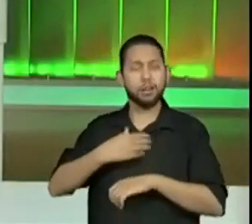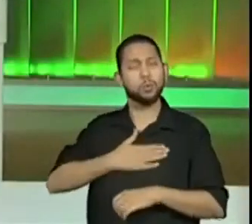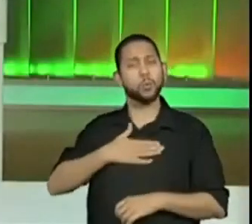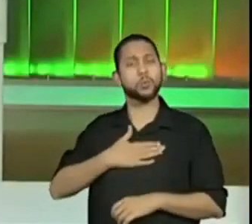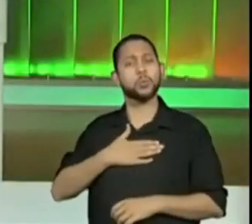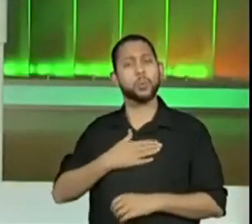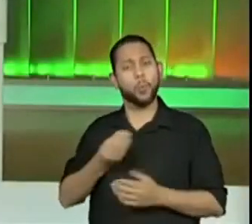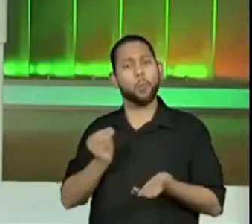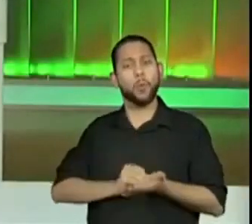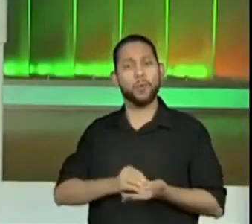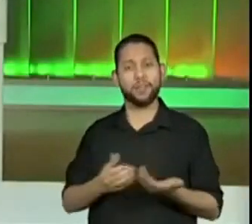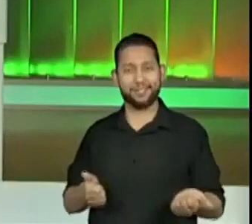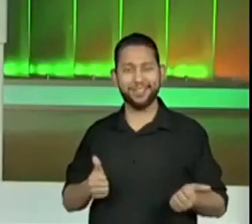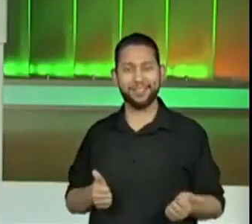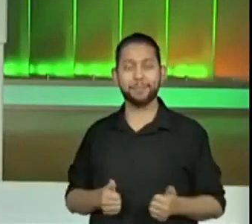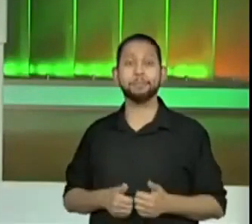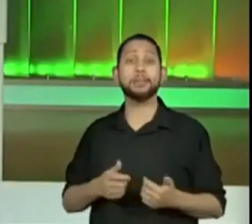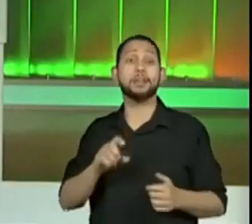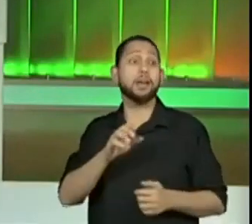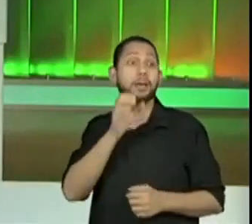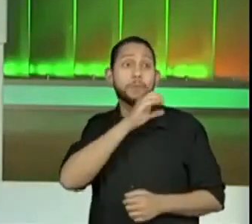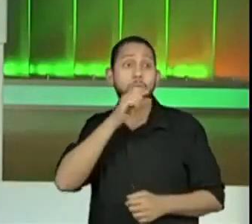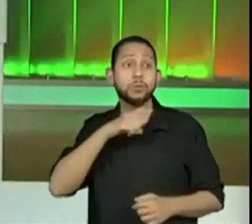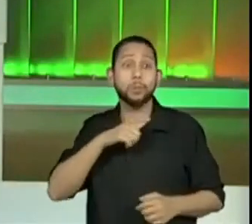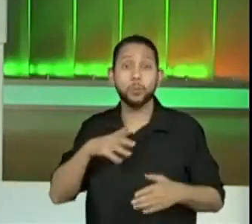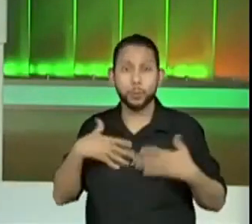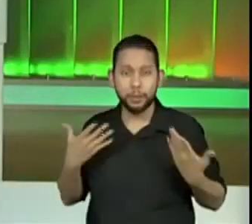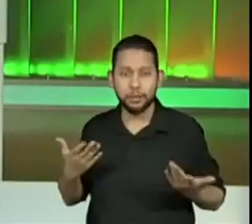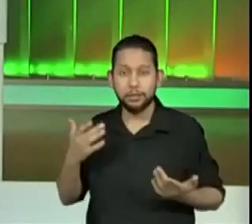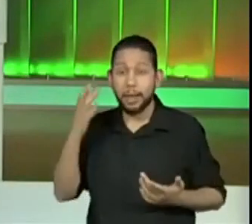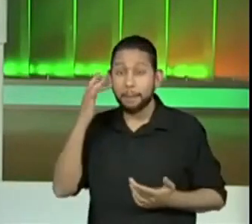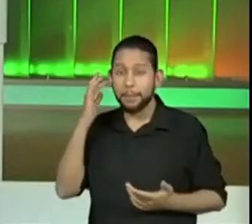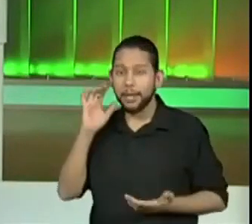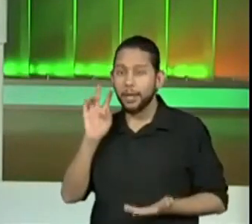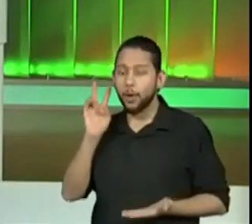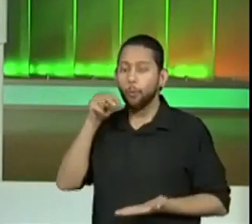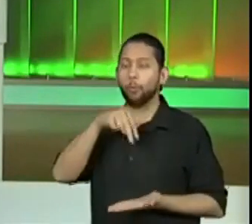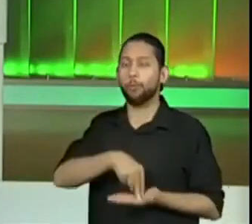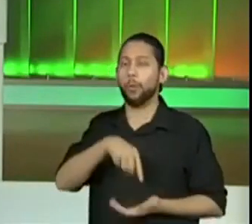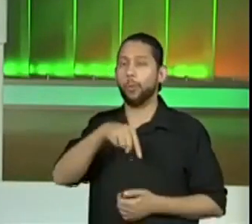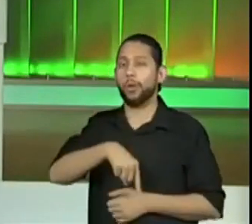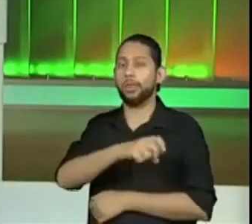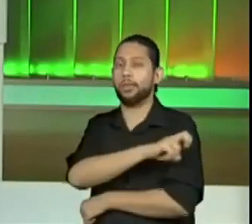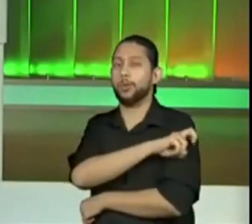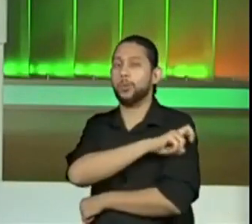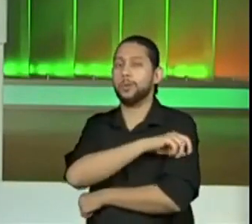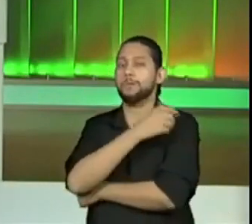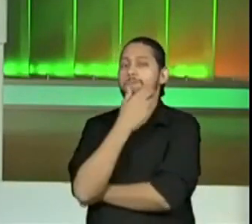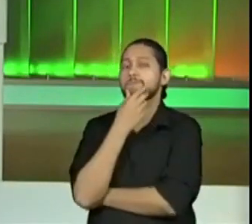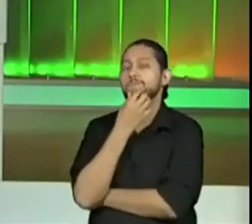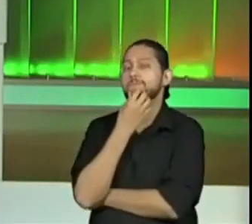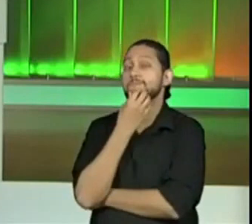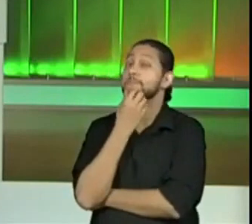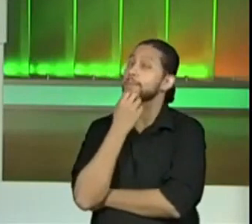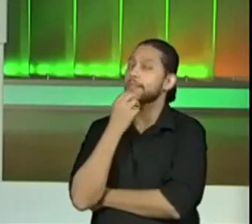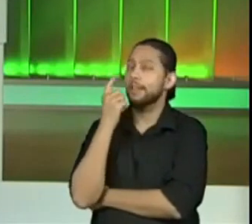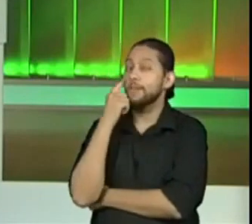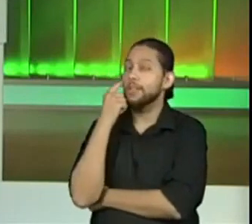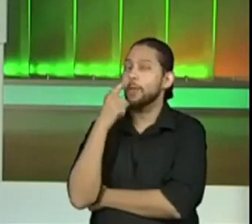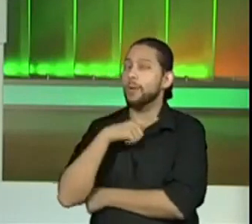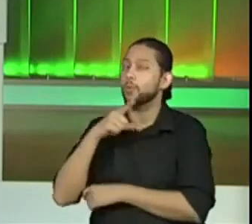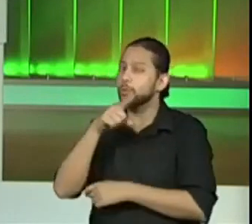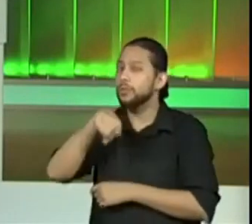E antes da gente acabar, eu tenho uma surpresinha para contar. Amanhã eu volto com vocês do quinto ano. Mas eu volto com uma